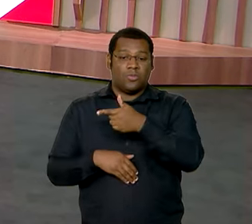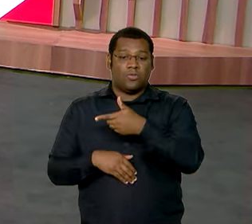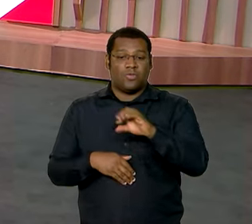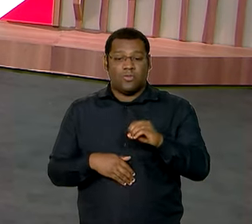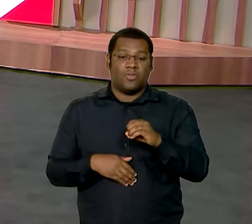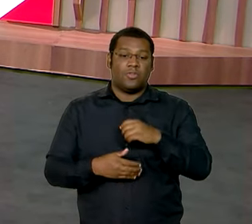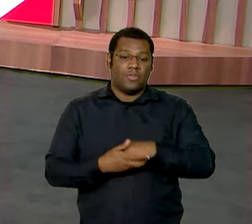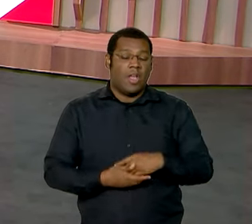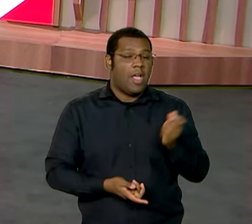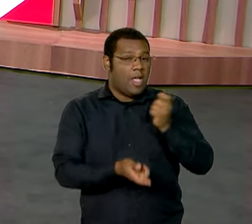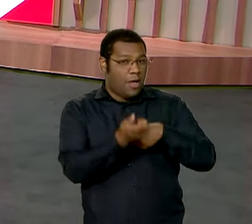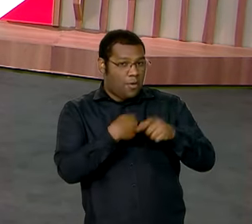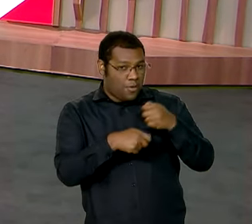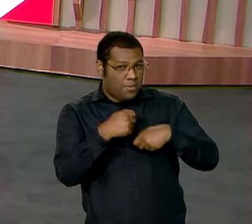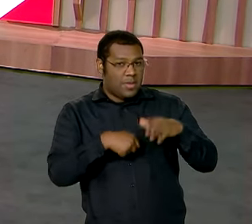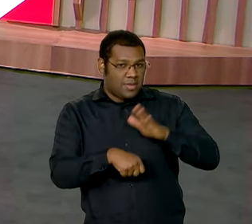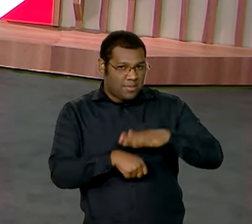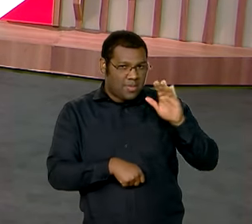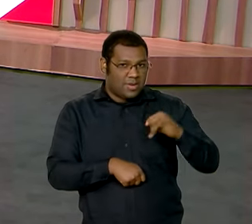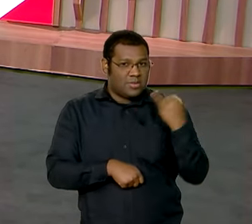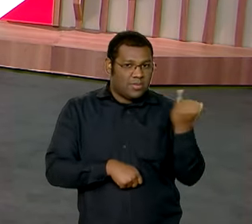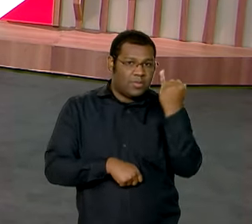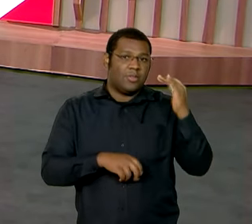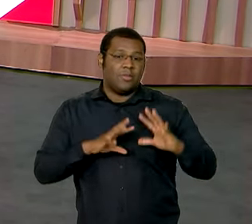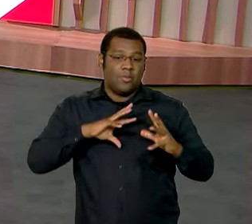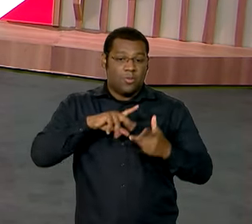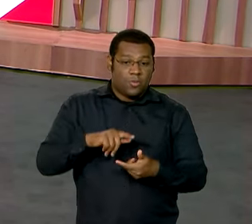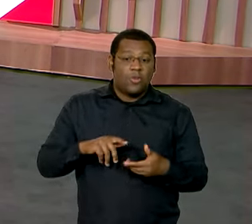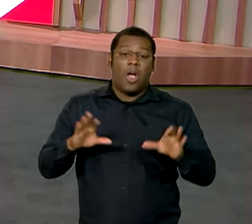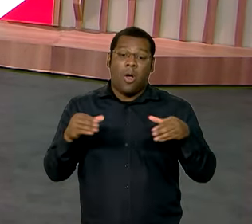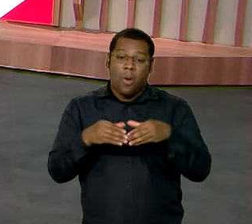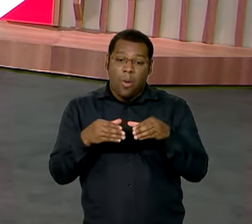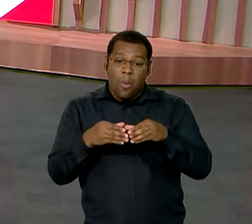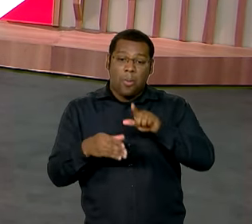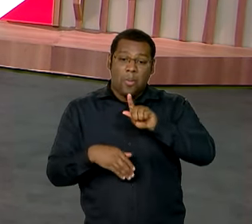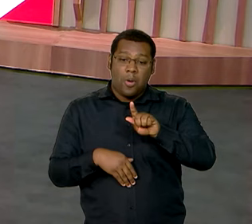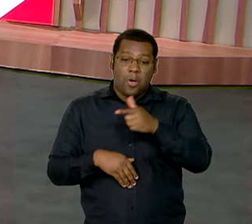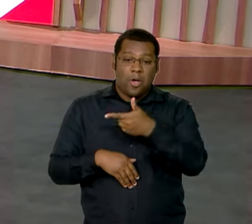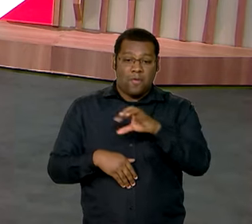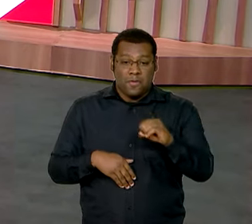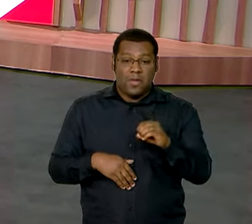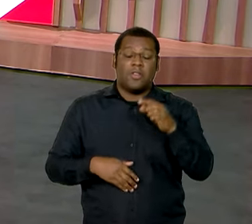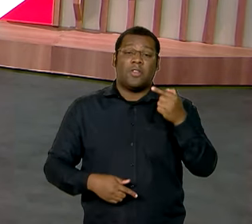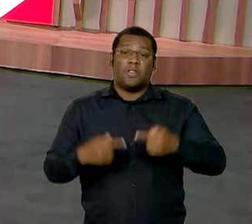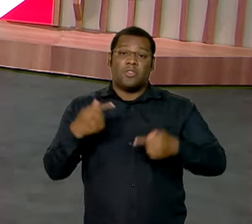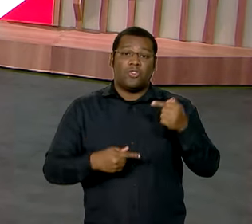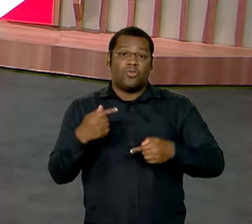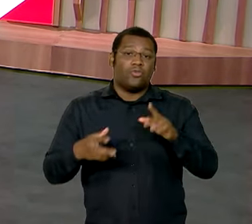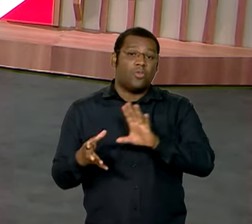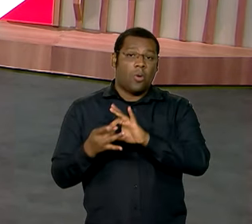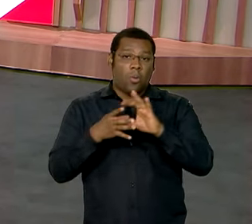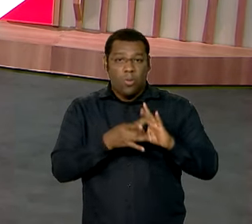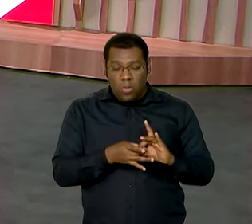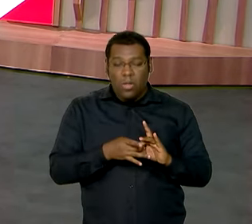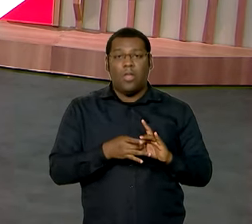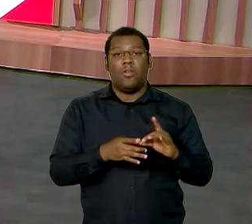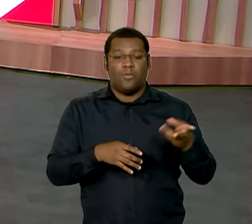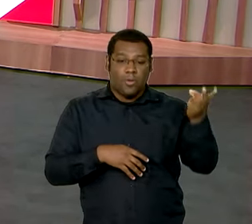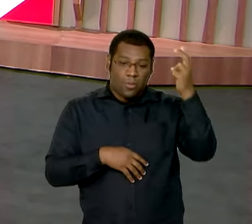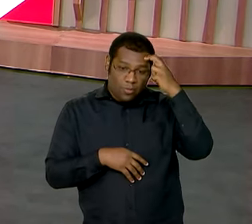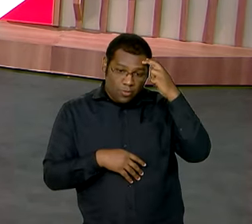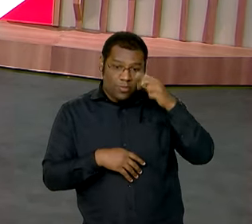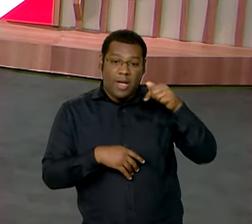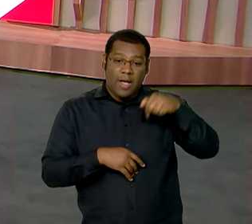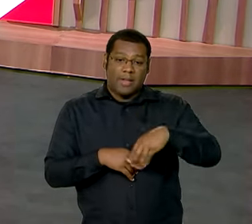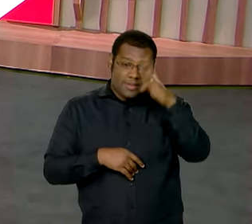aí é claro que a cultura também está nesse debate do G20 e o Brasil, Vanessa, inclusive inspira muitos países com pontos